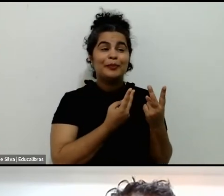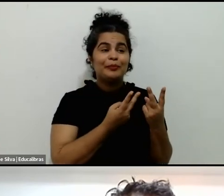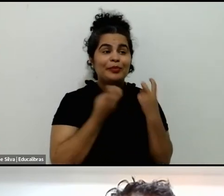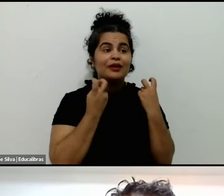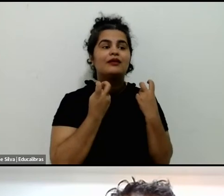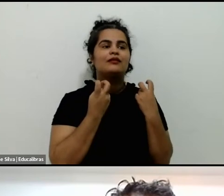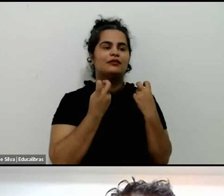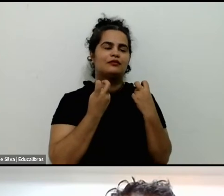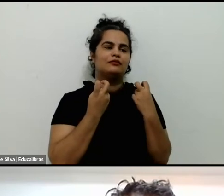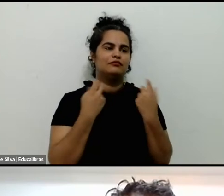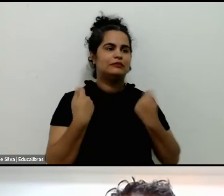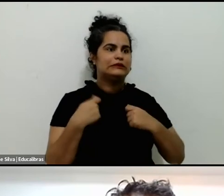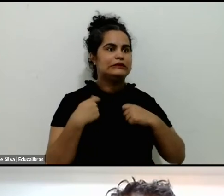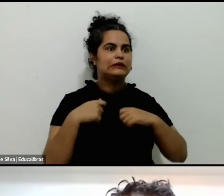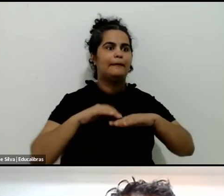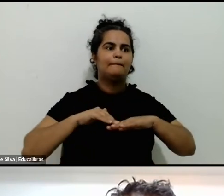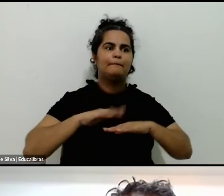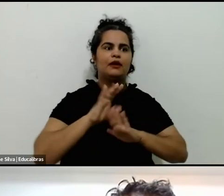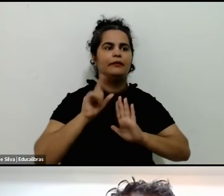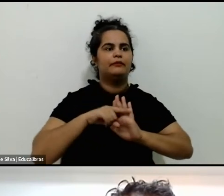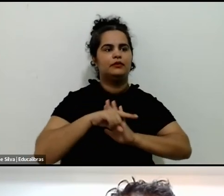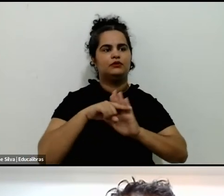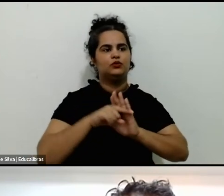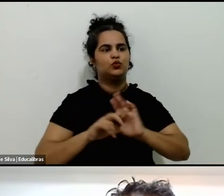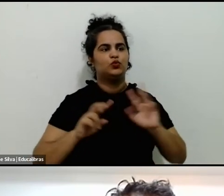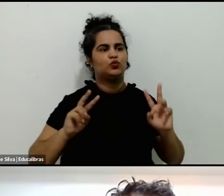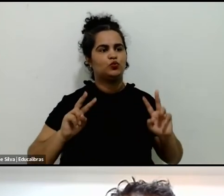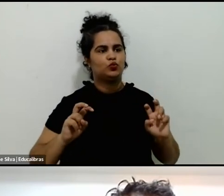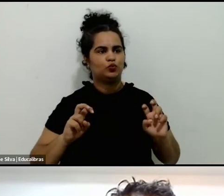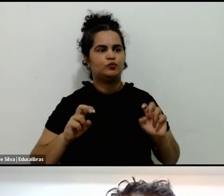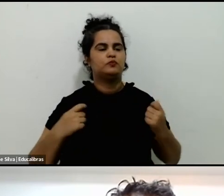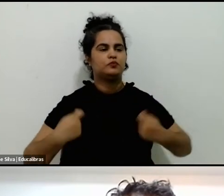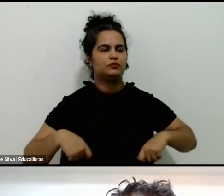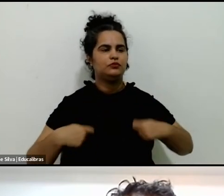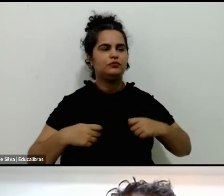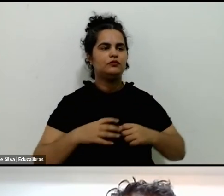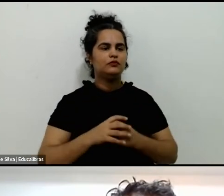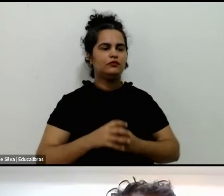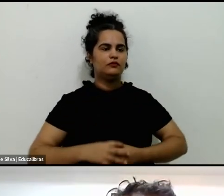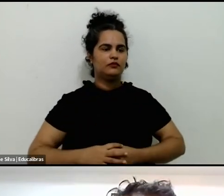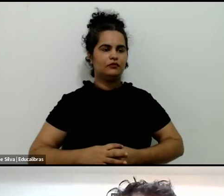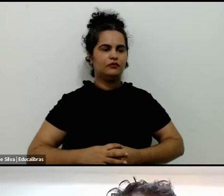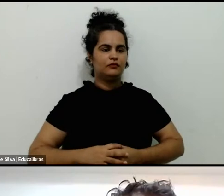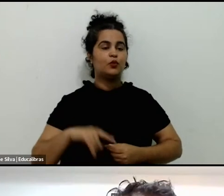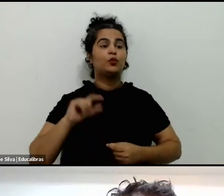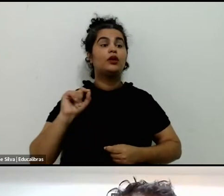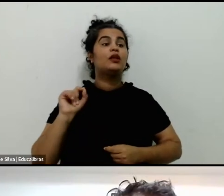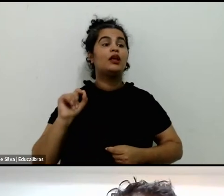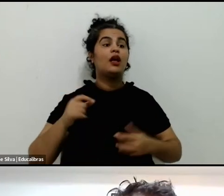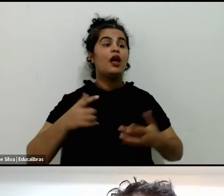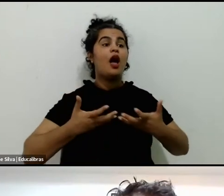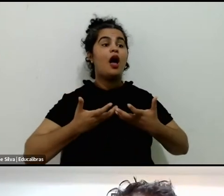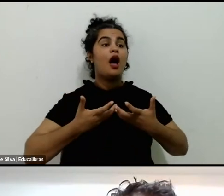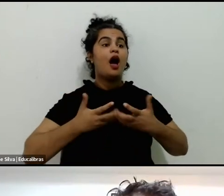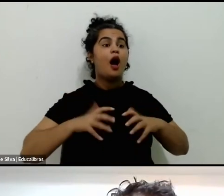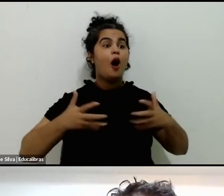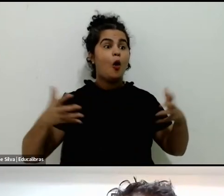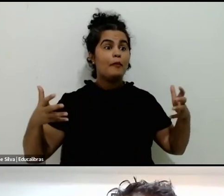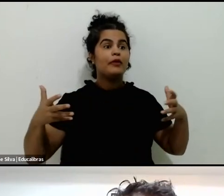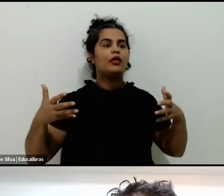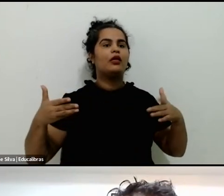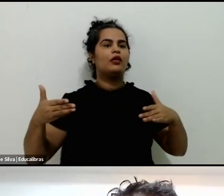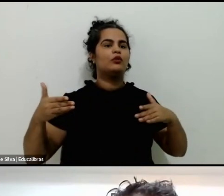a gente precisaria fazer mais pesquisa aplicada sobre isso, que é o aumento de